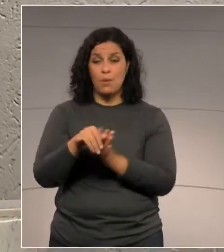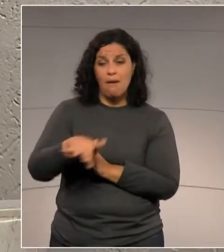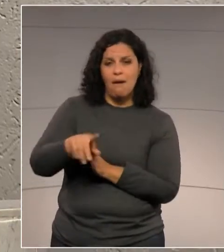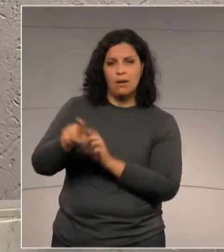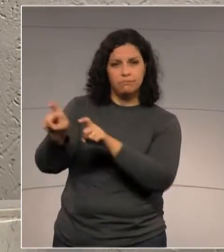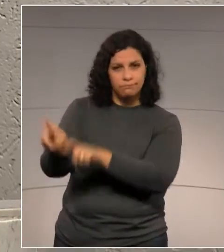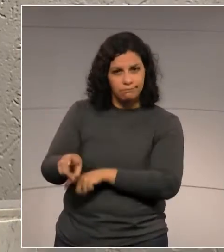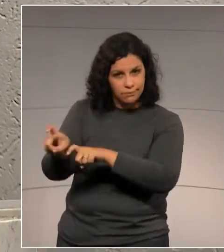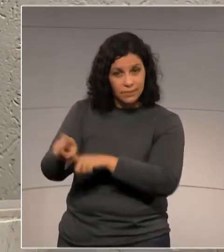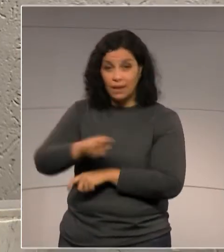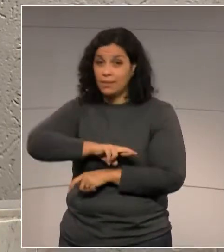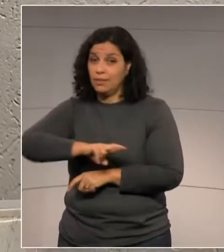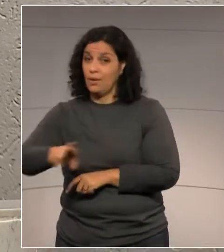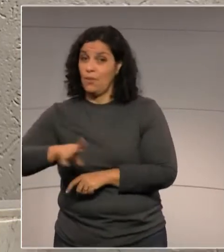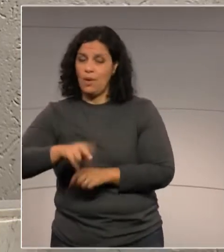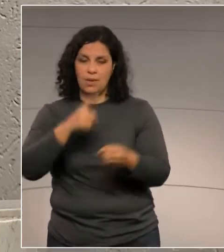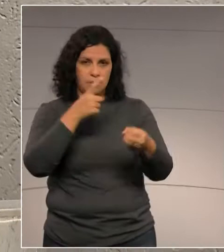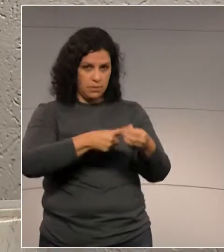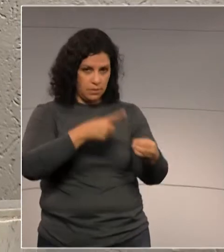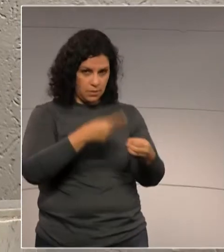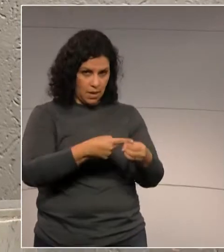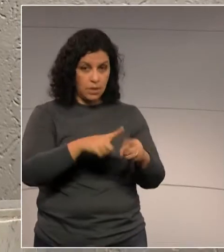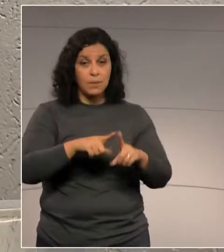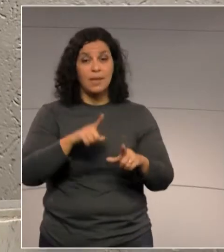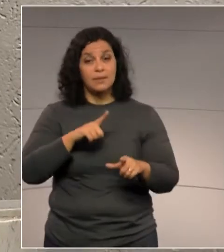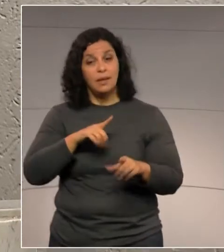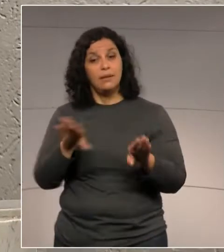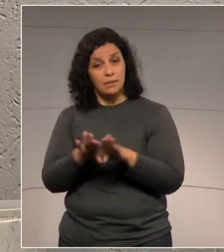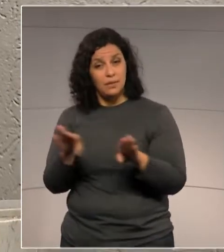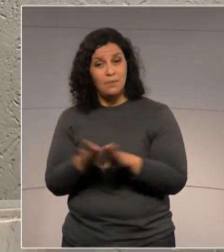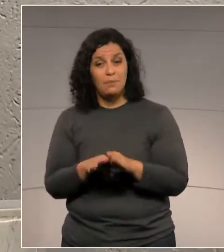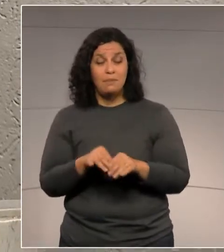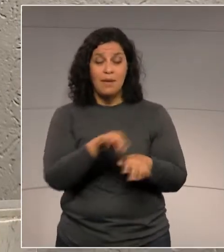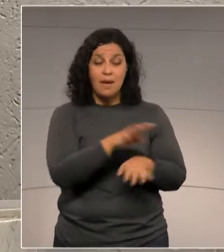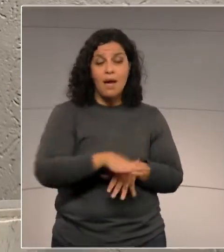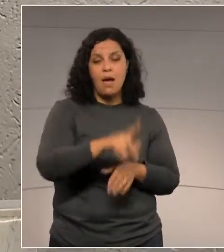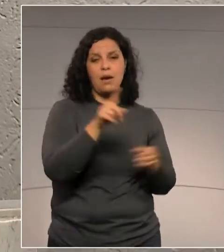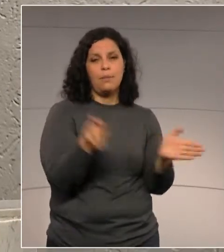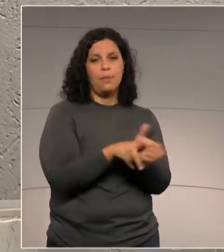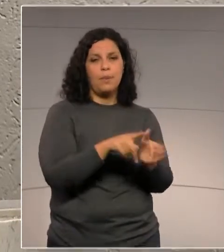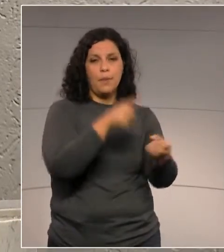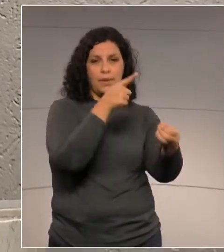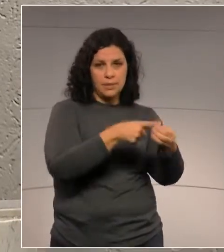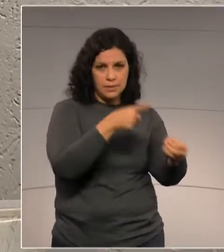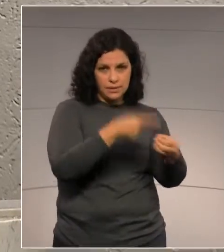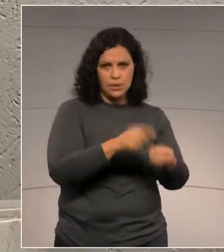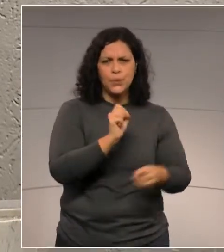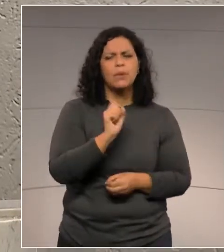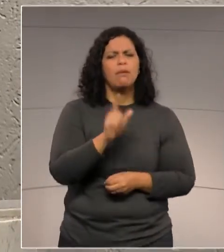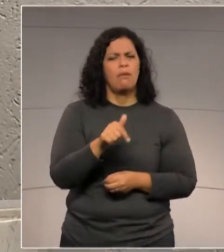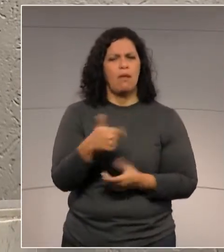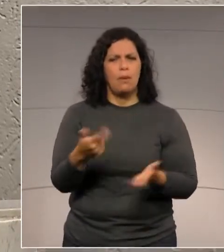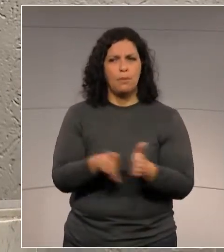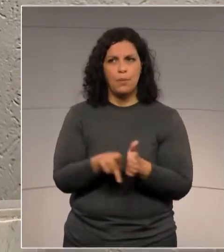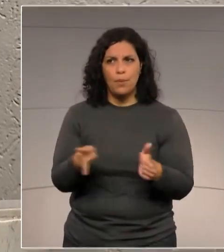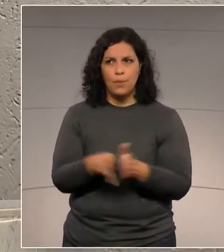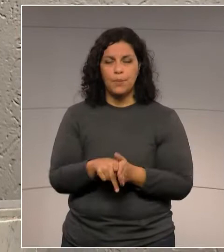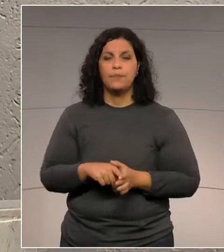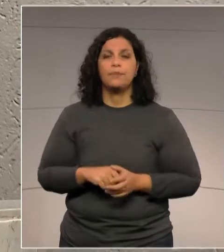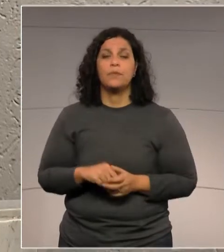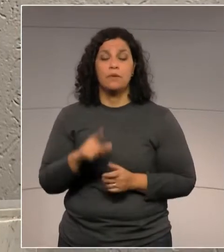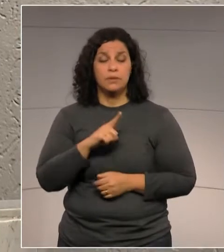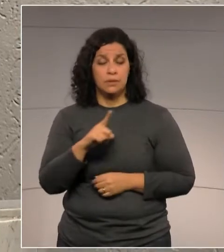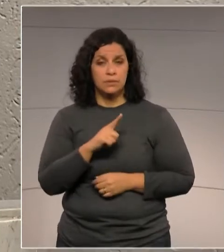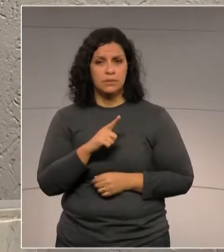ou seja, que não é área urbana, como tem uma restinga urbana. O é restinga urbana? Restinga urbana é aquela que você tem